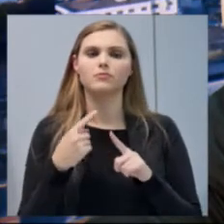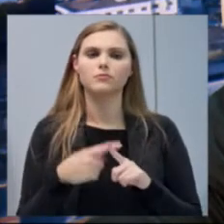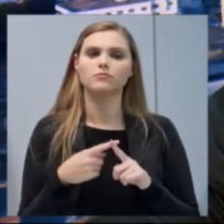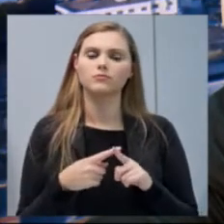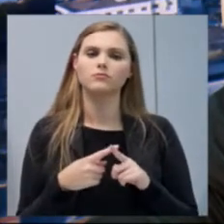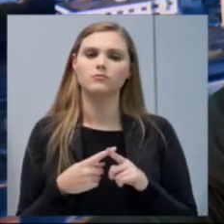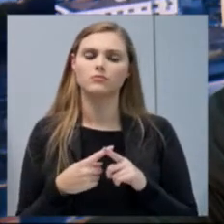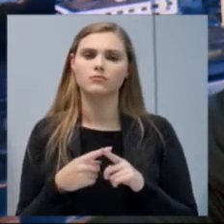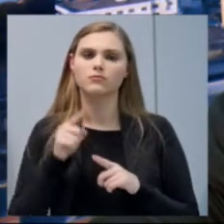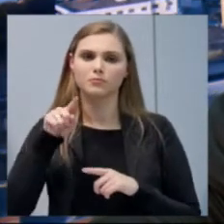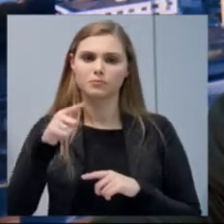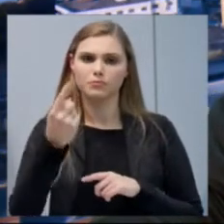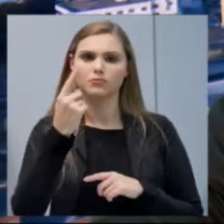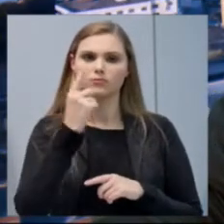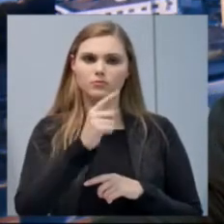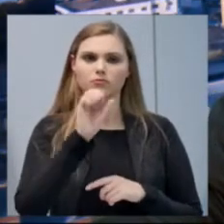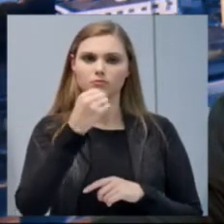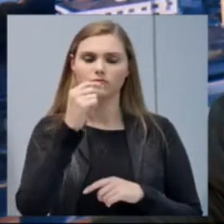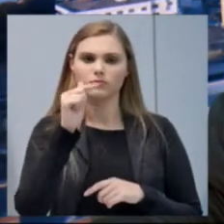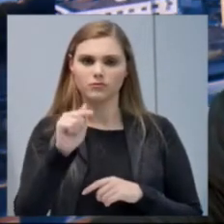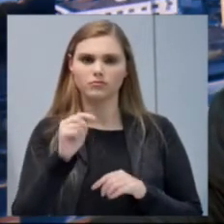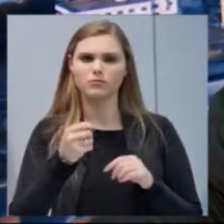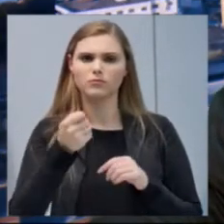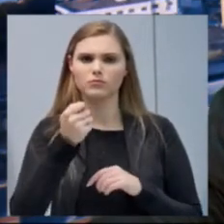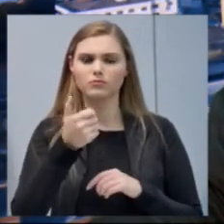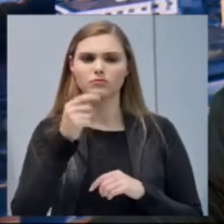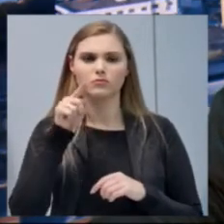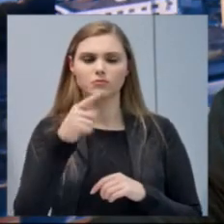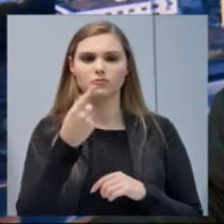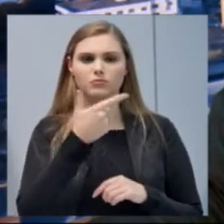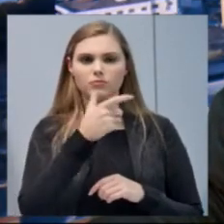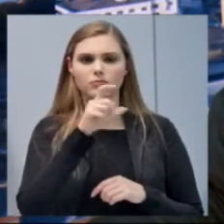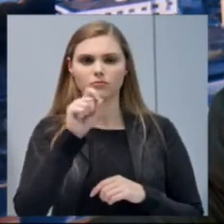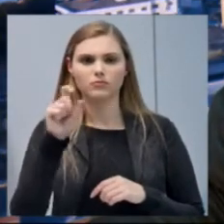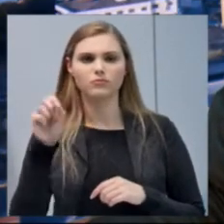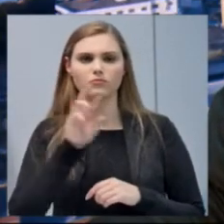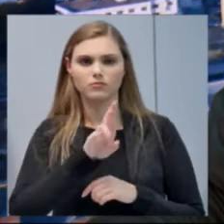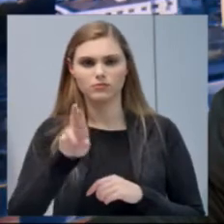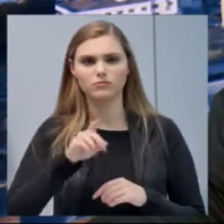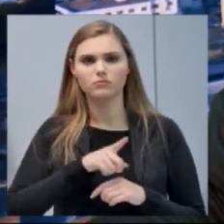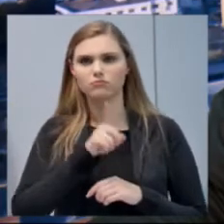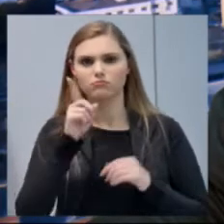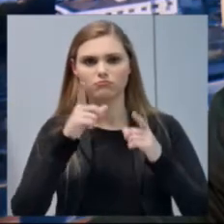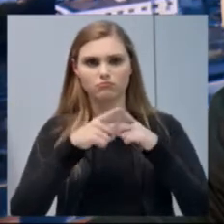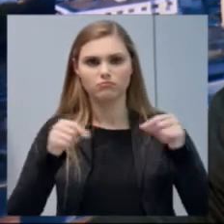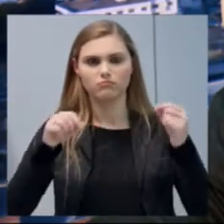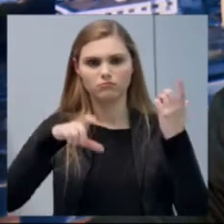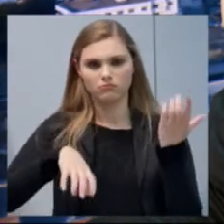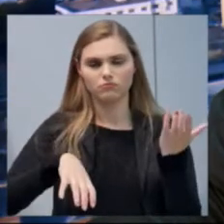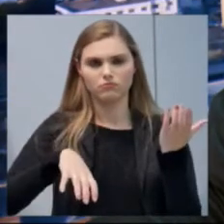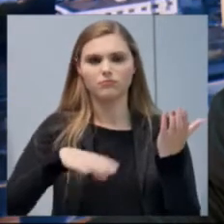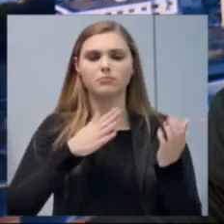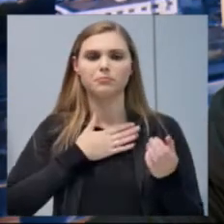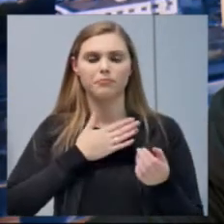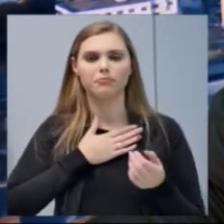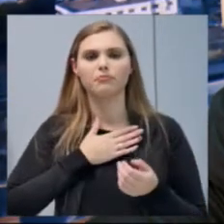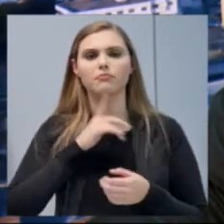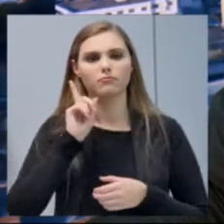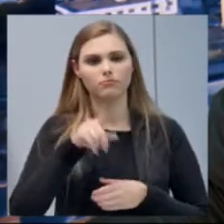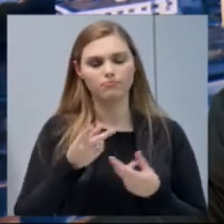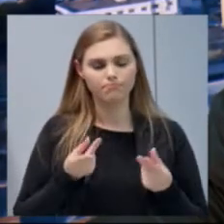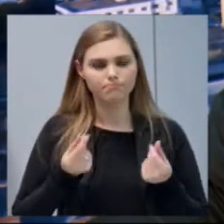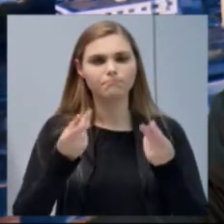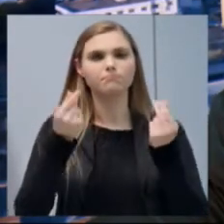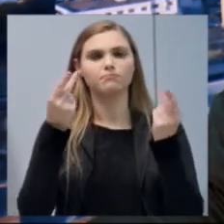R$.187, quase R$.200, para ir à Brasília, para mim, é muito dinheiro. Com